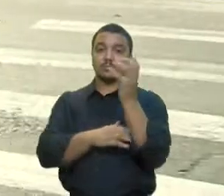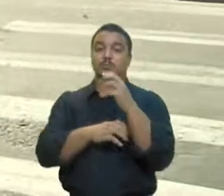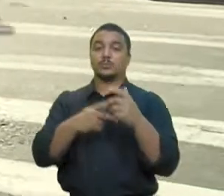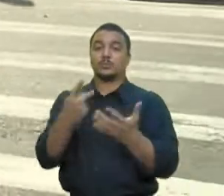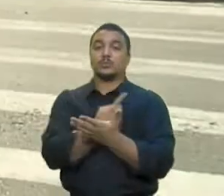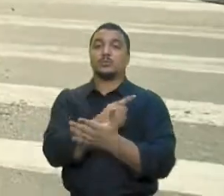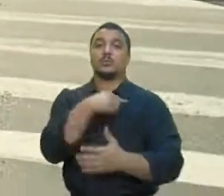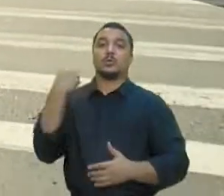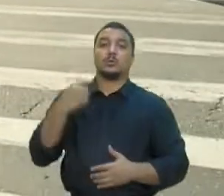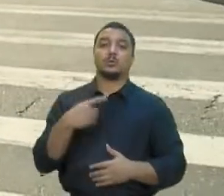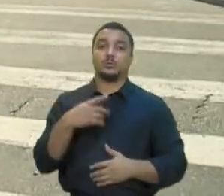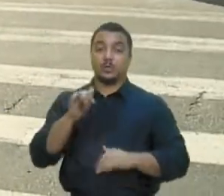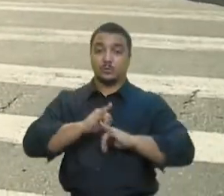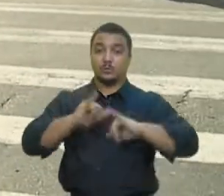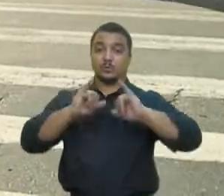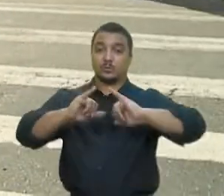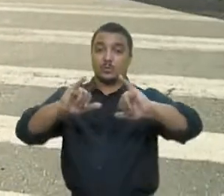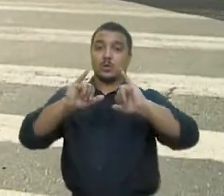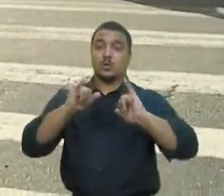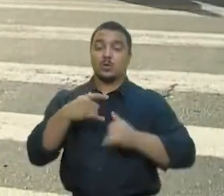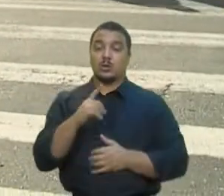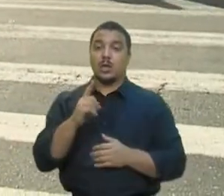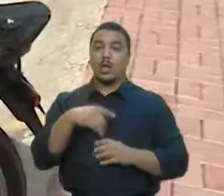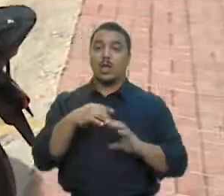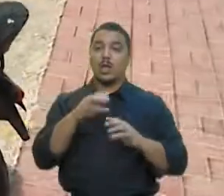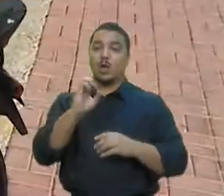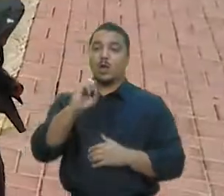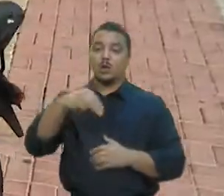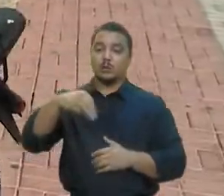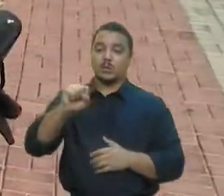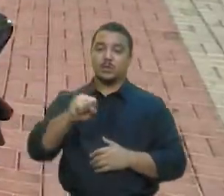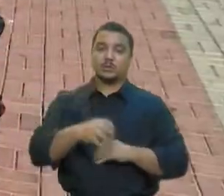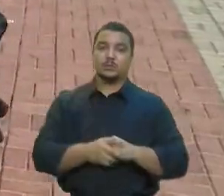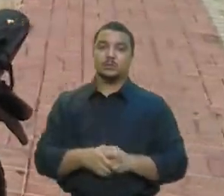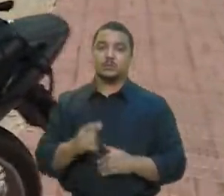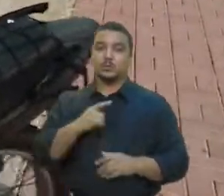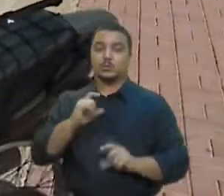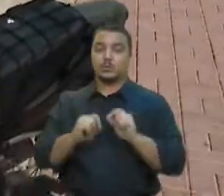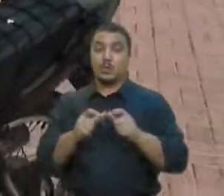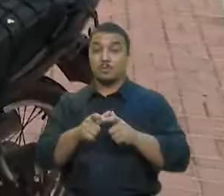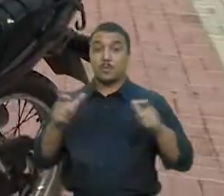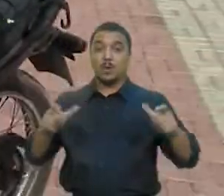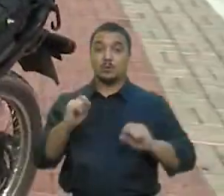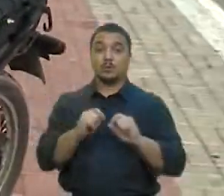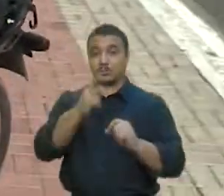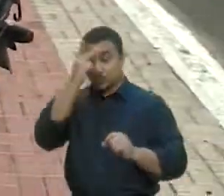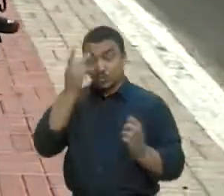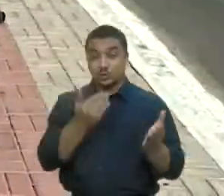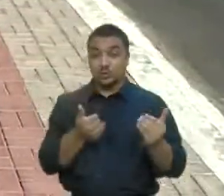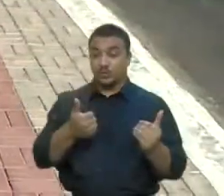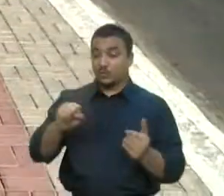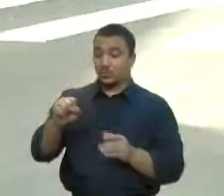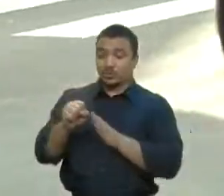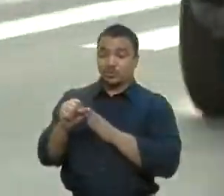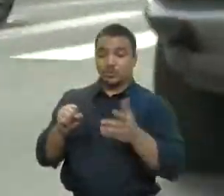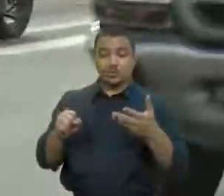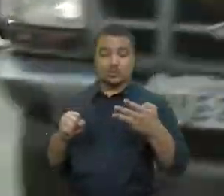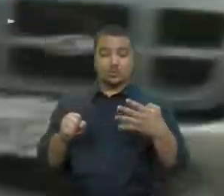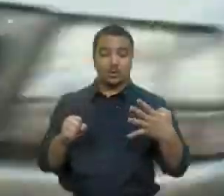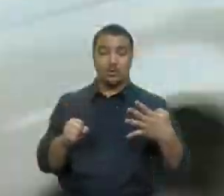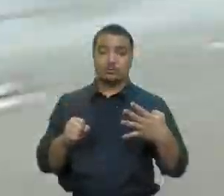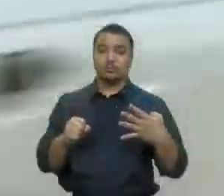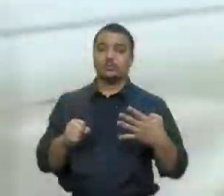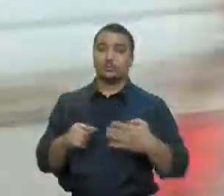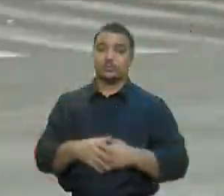da Organização Mundial de Saúde em 2017. A maioria das vítimas são jovens de 18 a 34 anos.